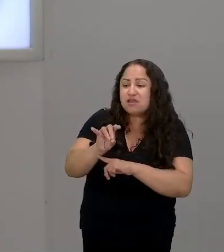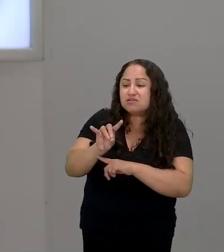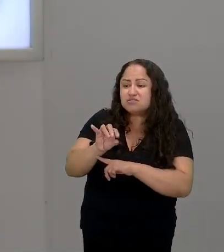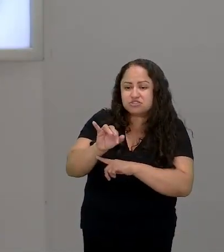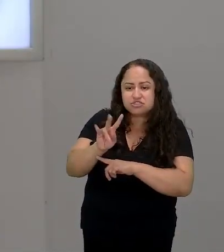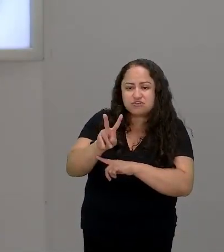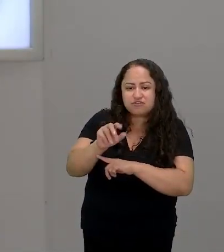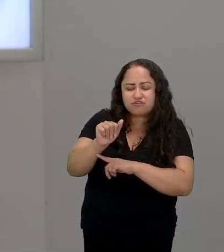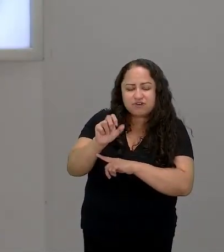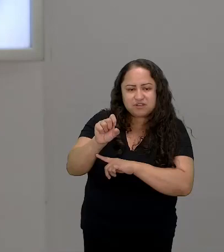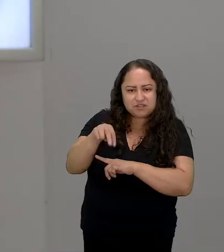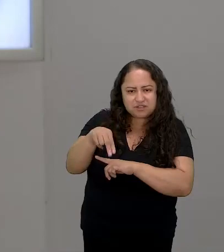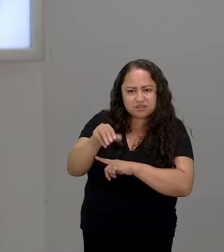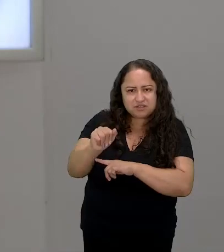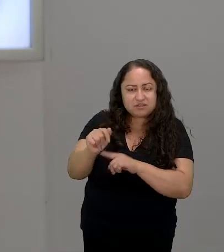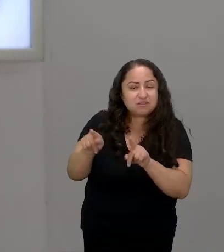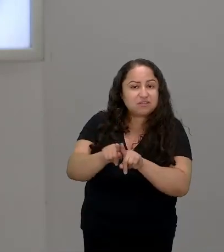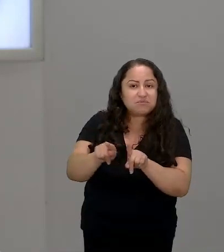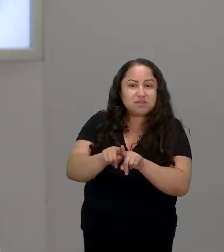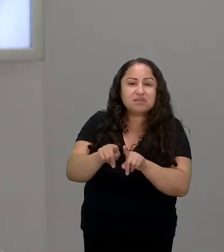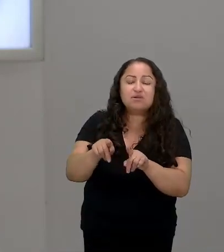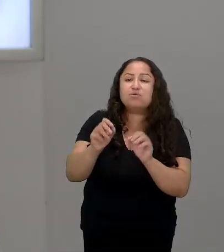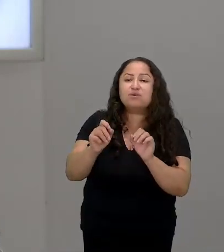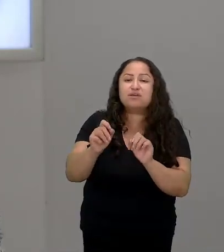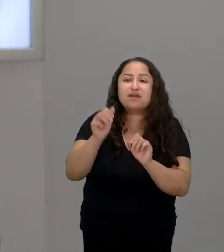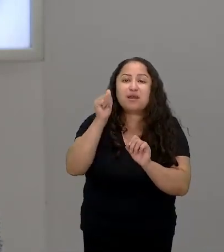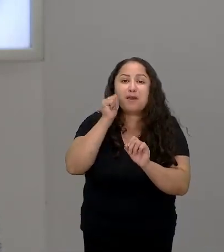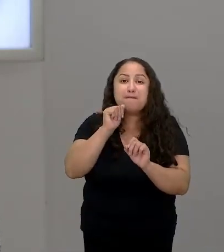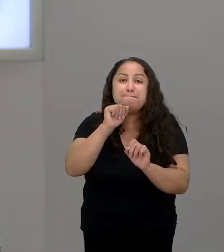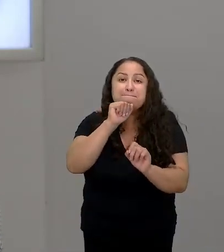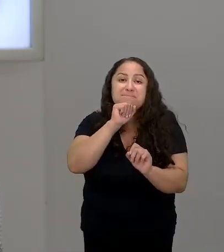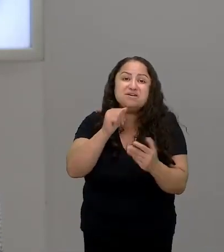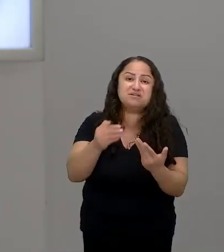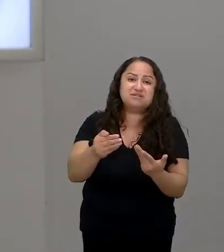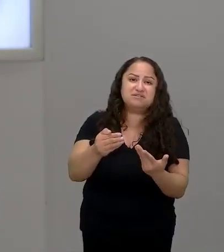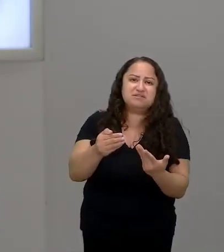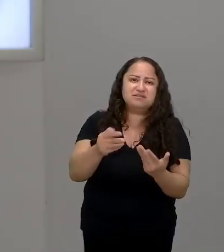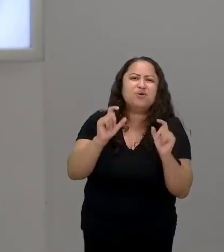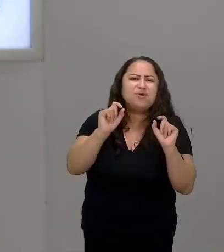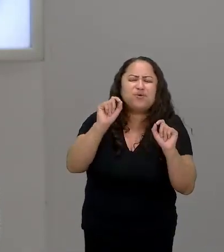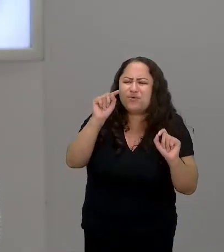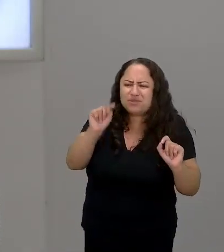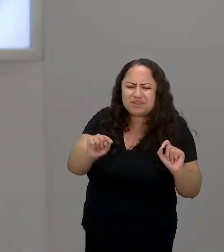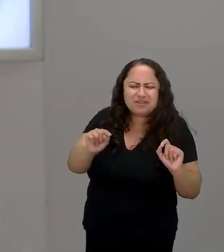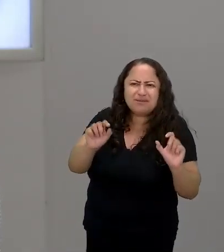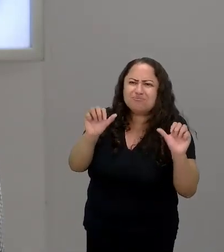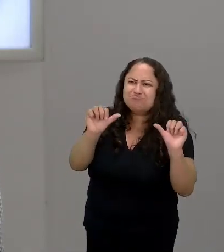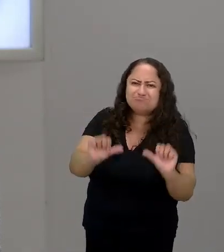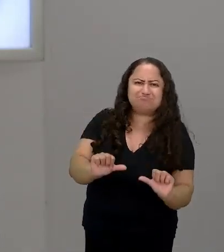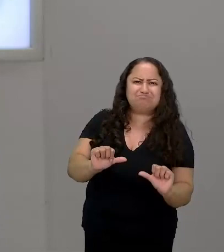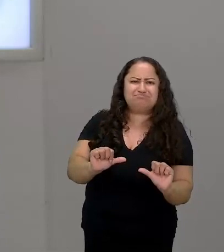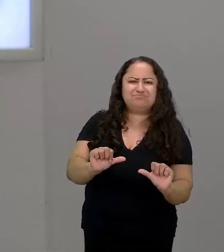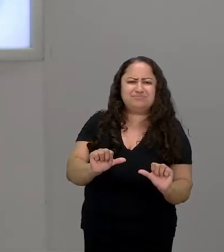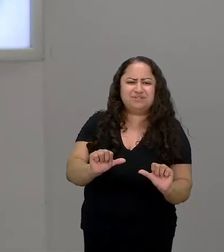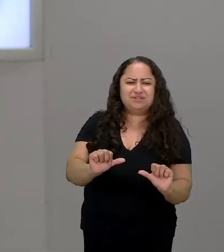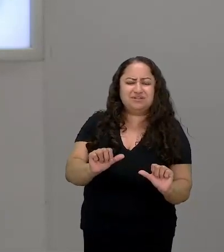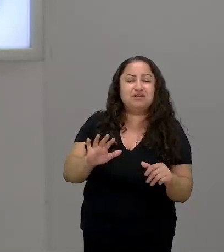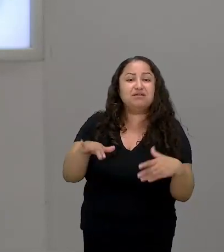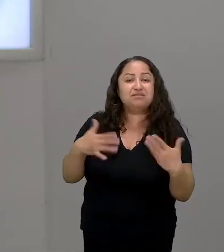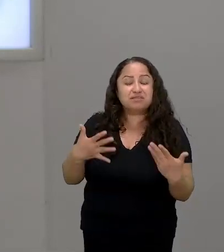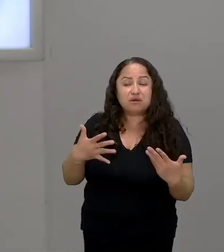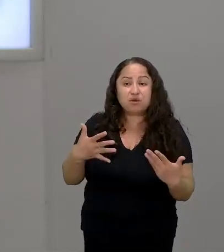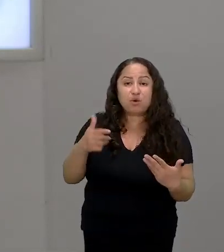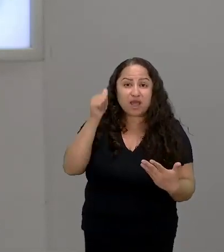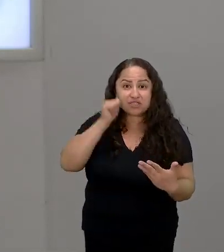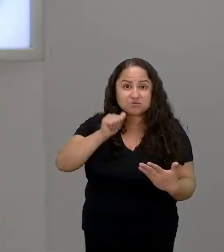questão da maternidade dessas mulheres então lembrando muito uma coisa que para mim é terrível essas mulheres elas matavam os seus